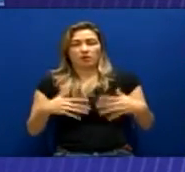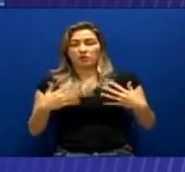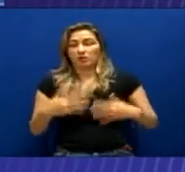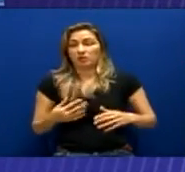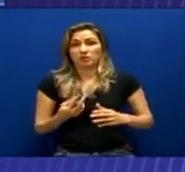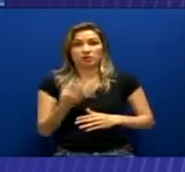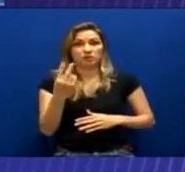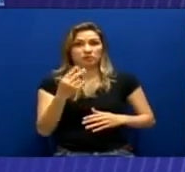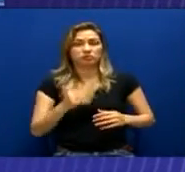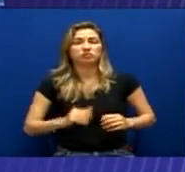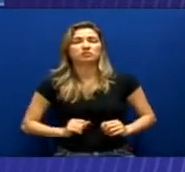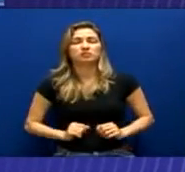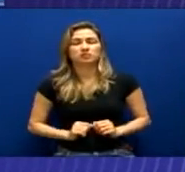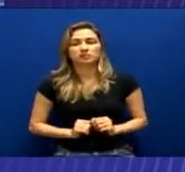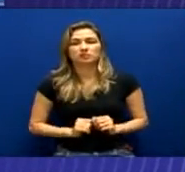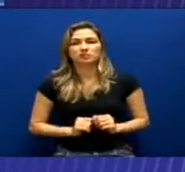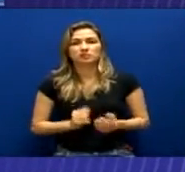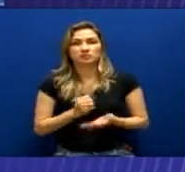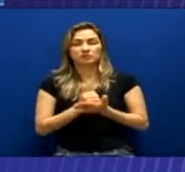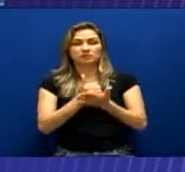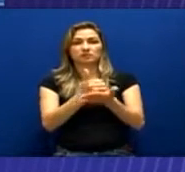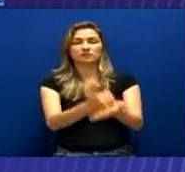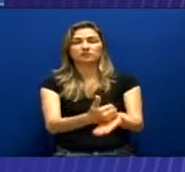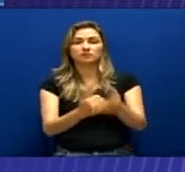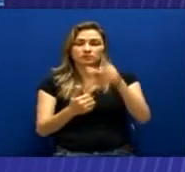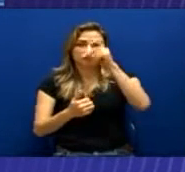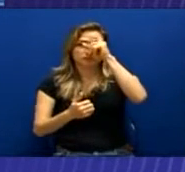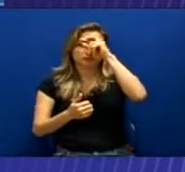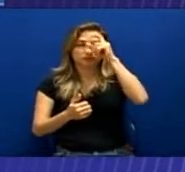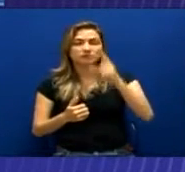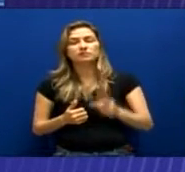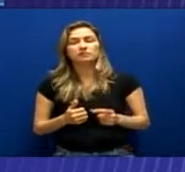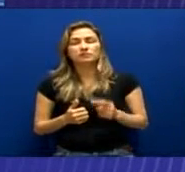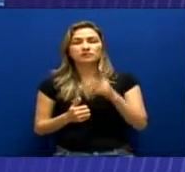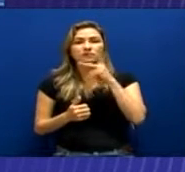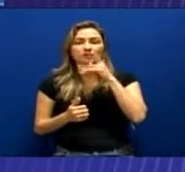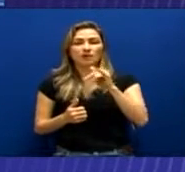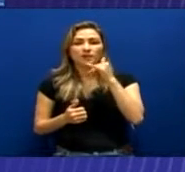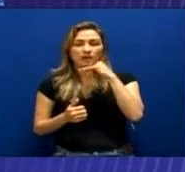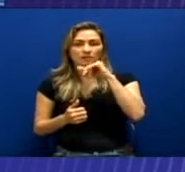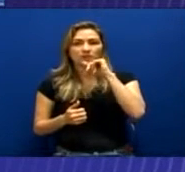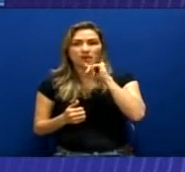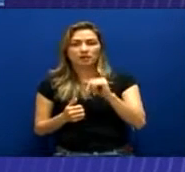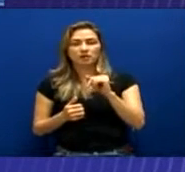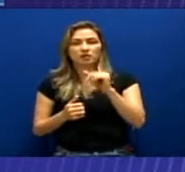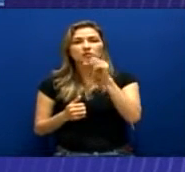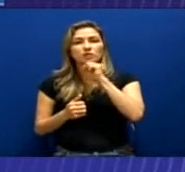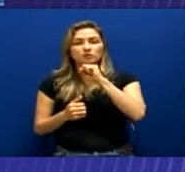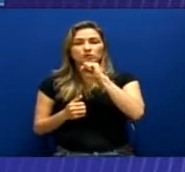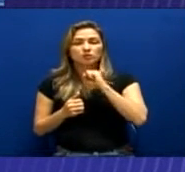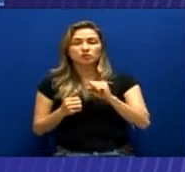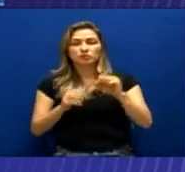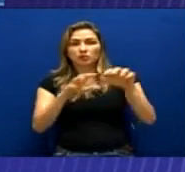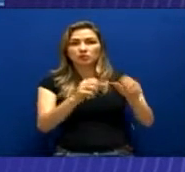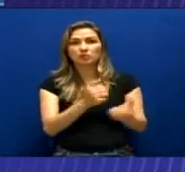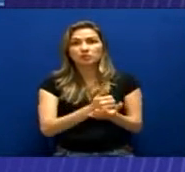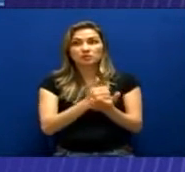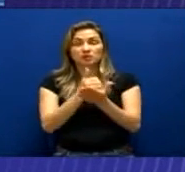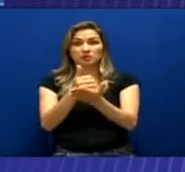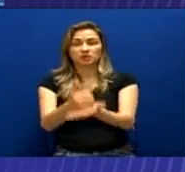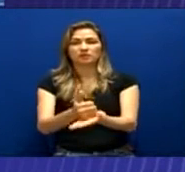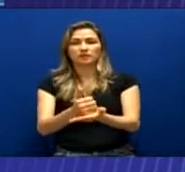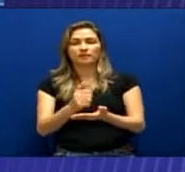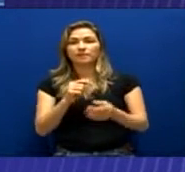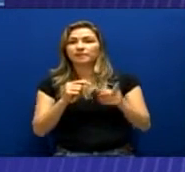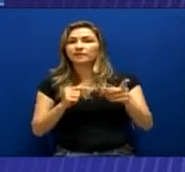ao hospital para ser socorrido através de seus pais, que já são pessoas de idade. Sérgio trabalha como